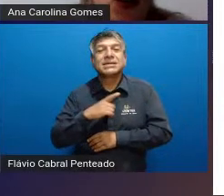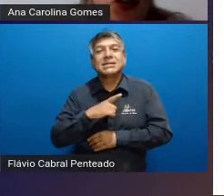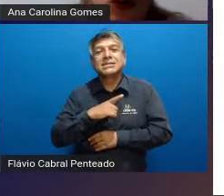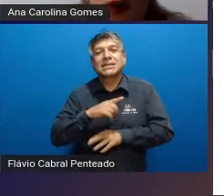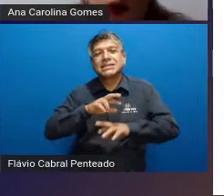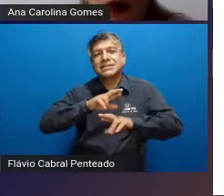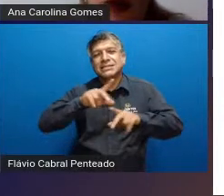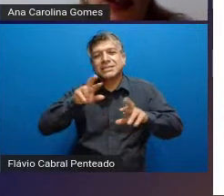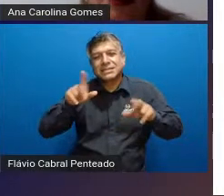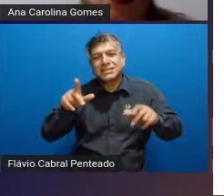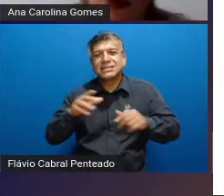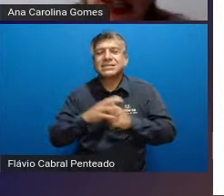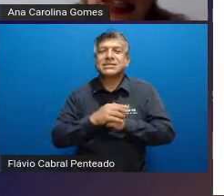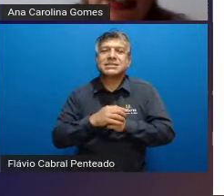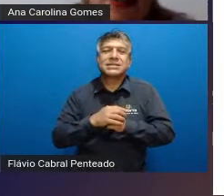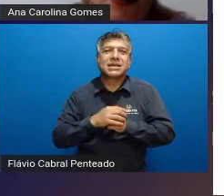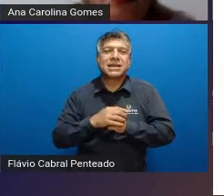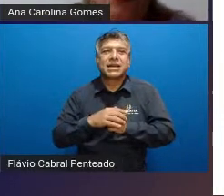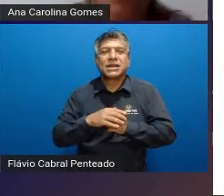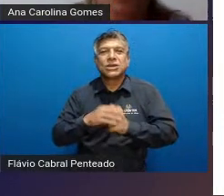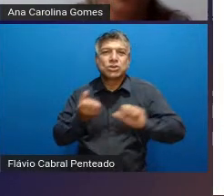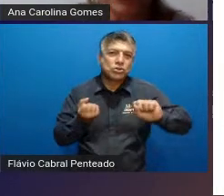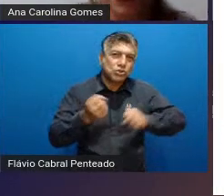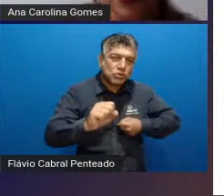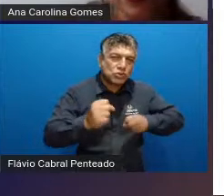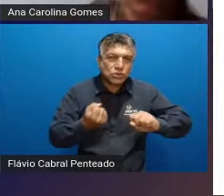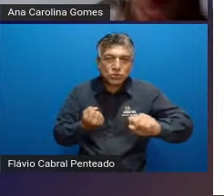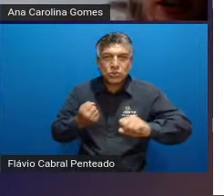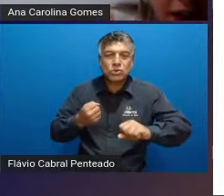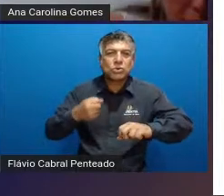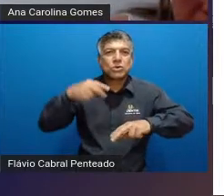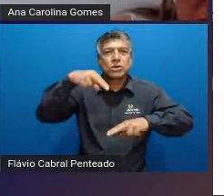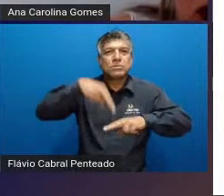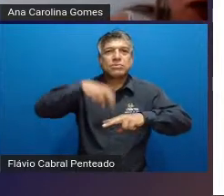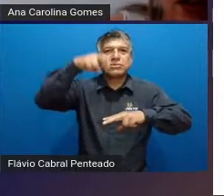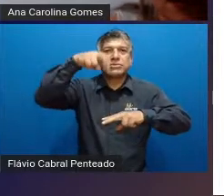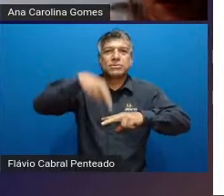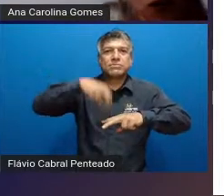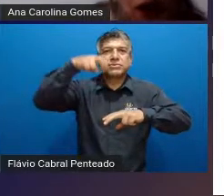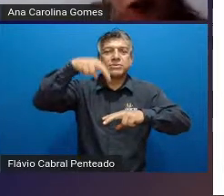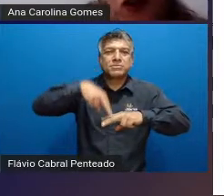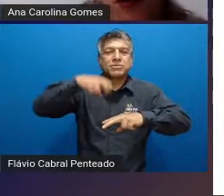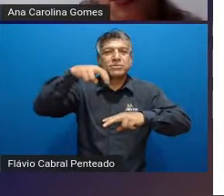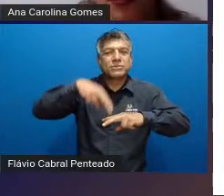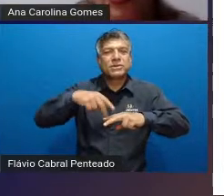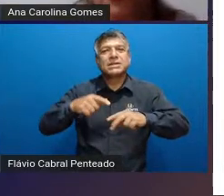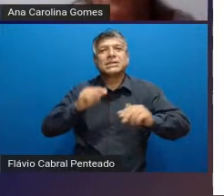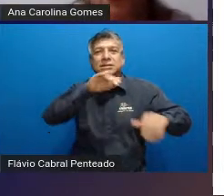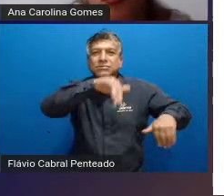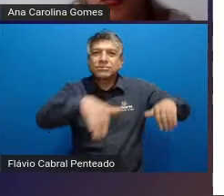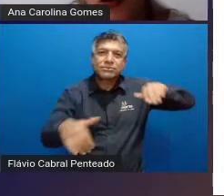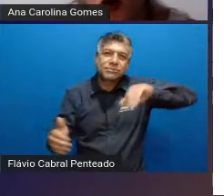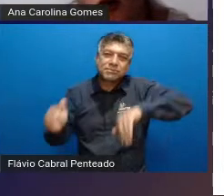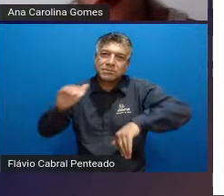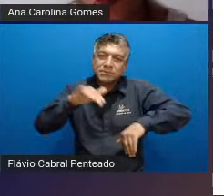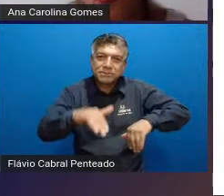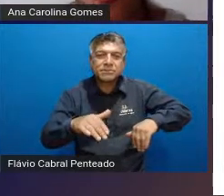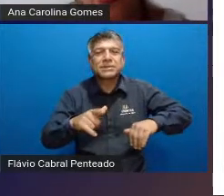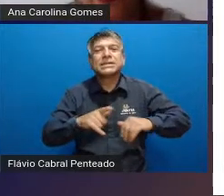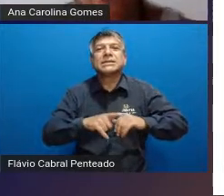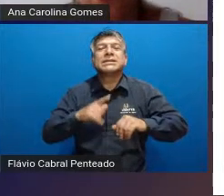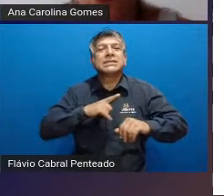de judô trampolim exercícios de brincadeira de recriação atividades aquáticas exercícios